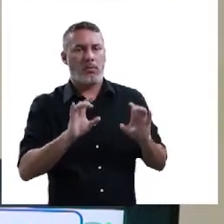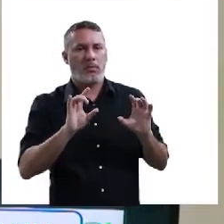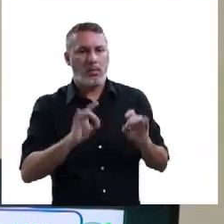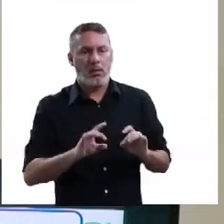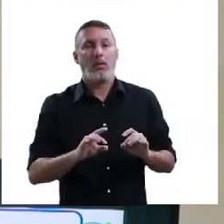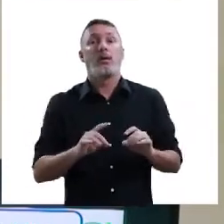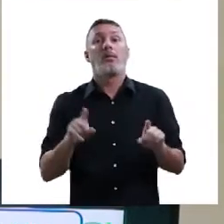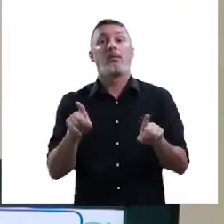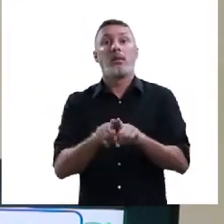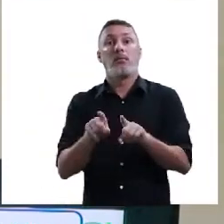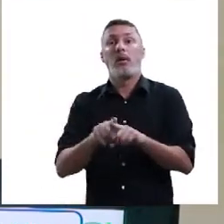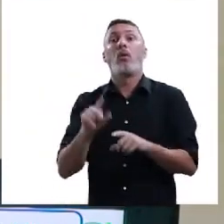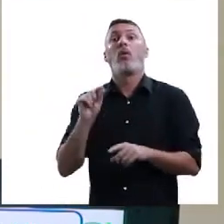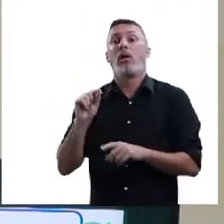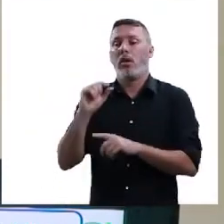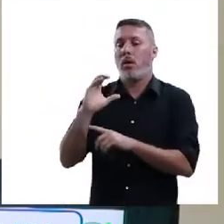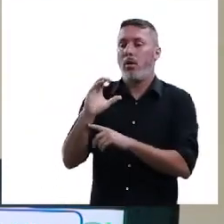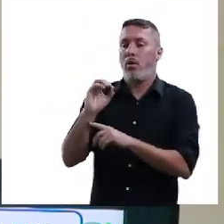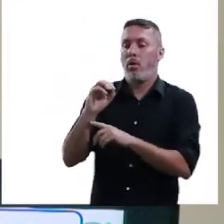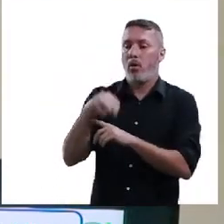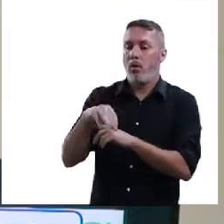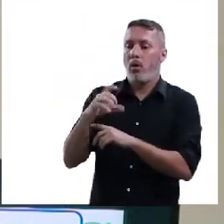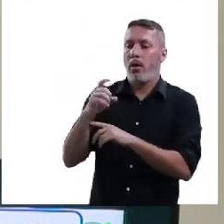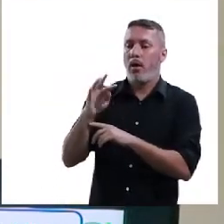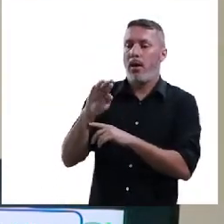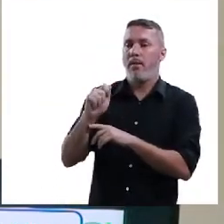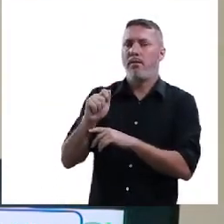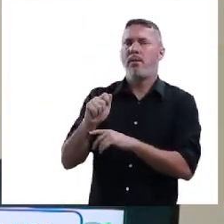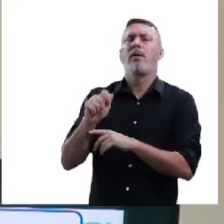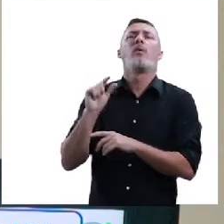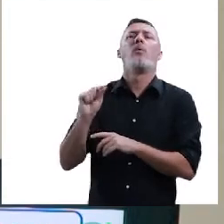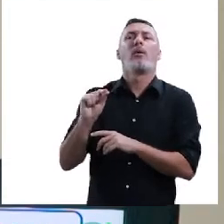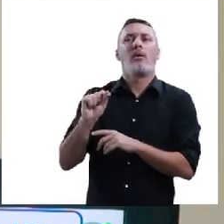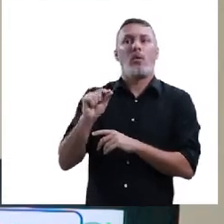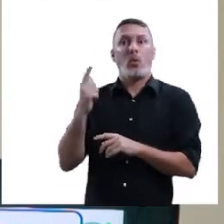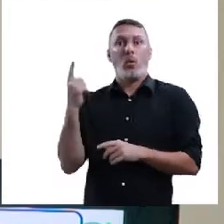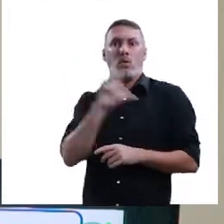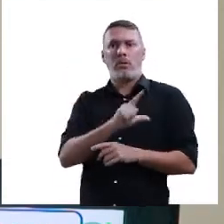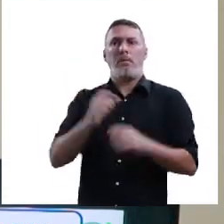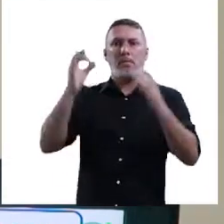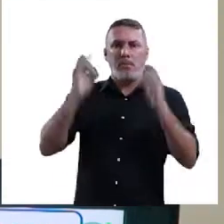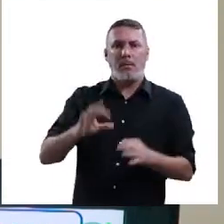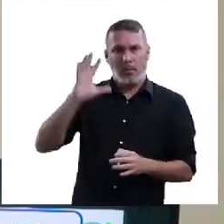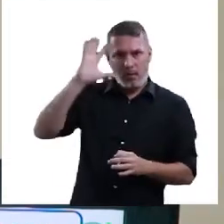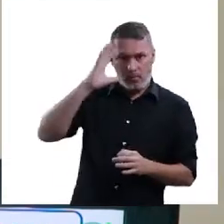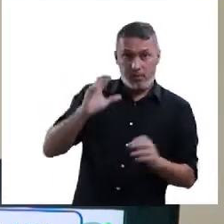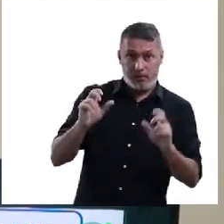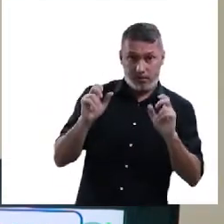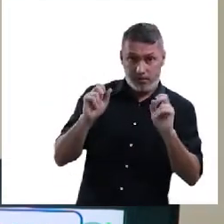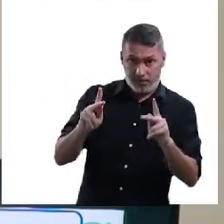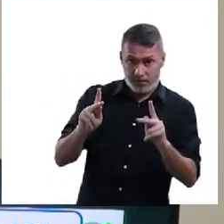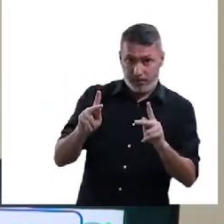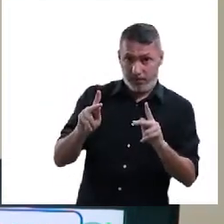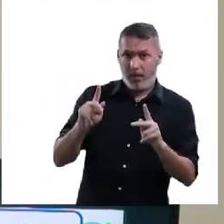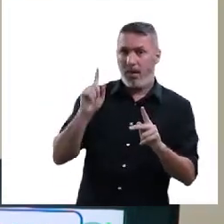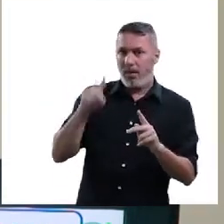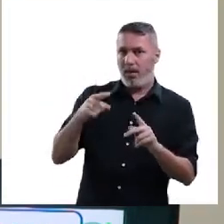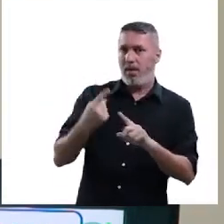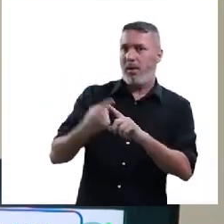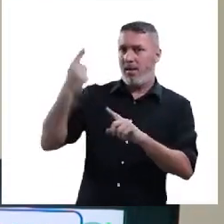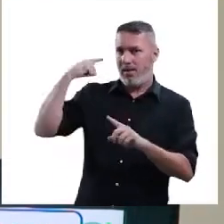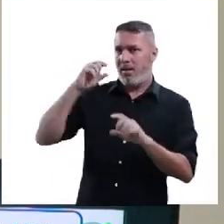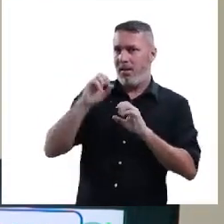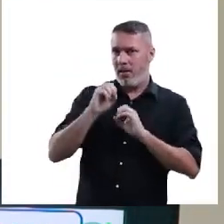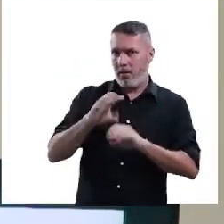dessa ação. E ela precisa ser concreta. Concreta o quê? Ela precisa ser passiva de ser executada. Beleza? Assuntinho da nossa